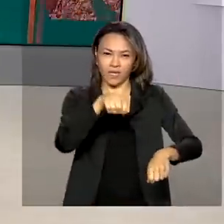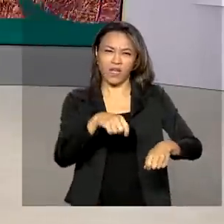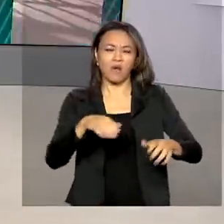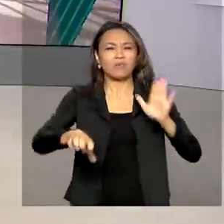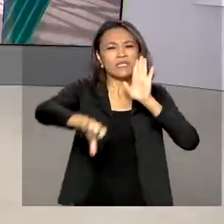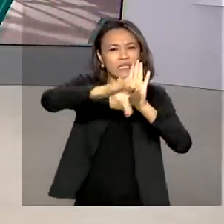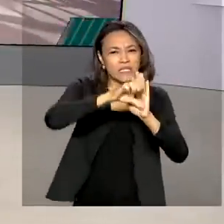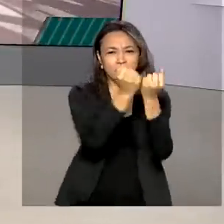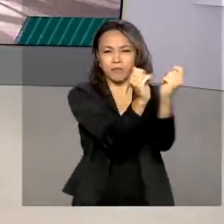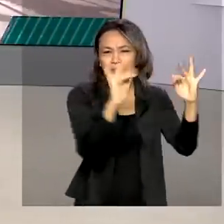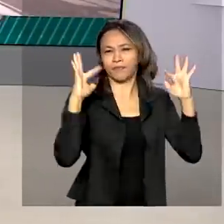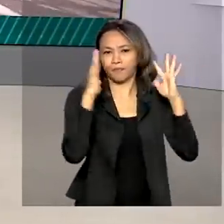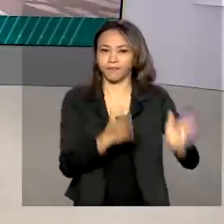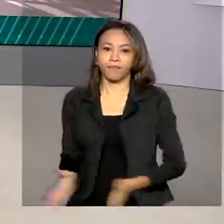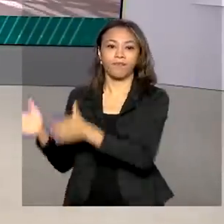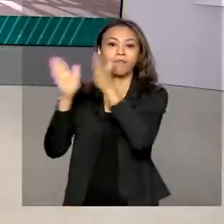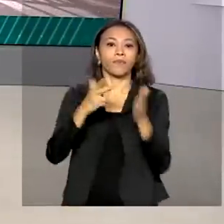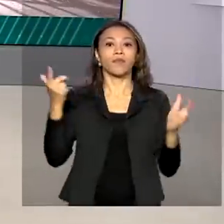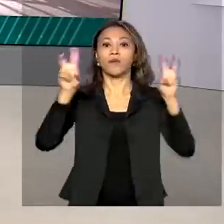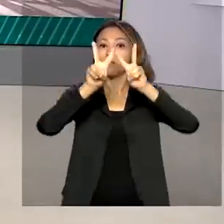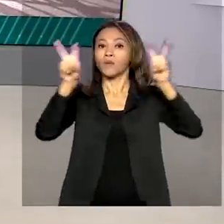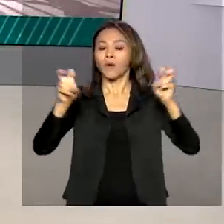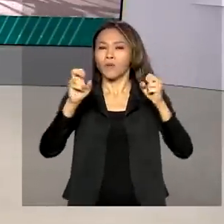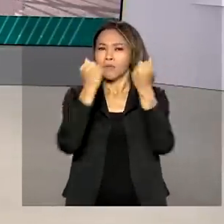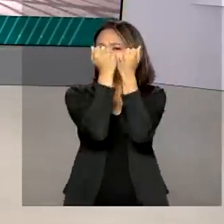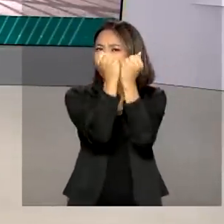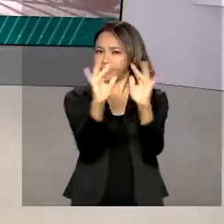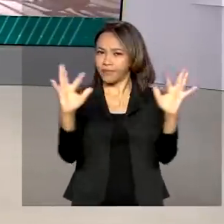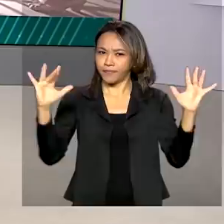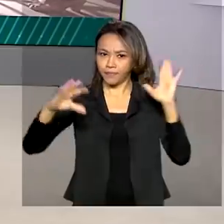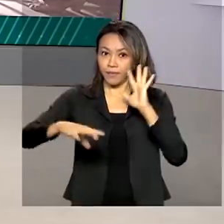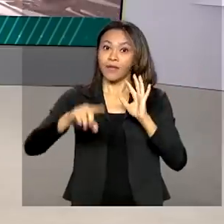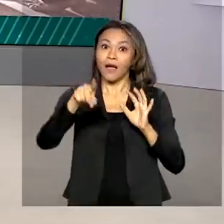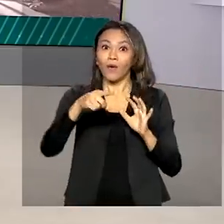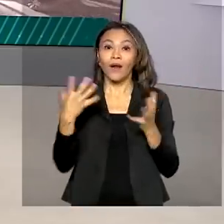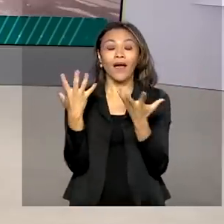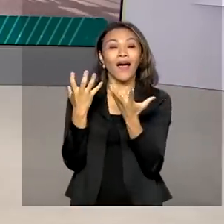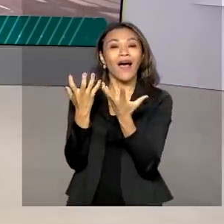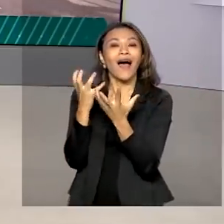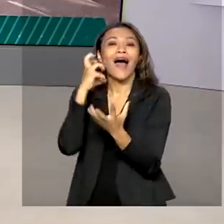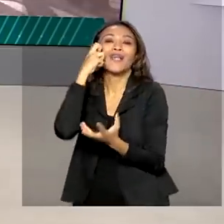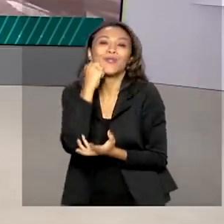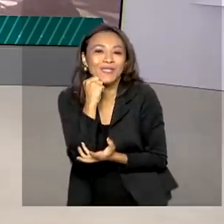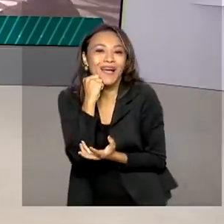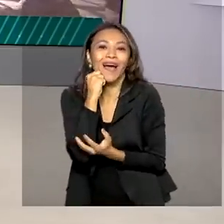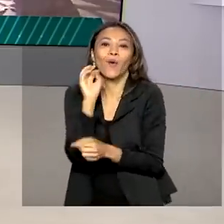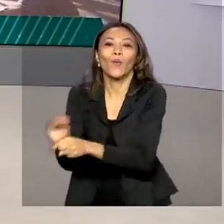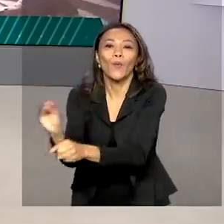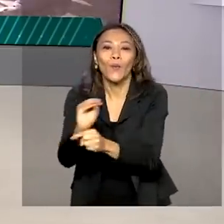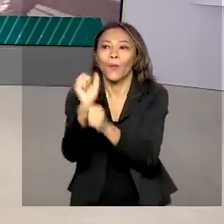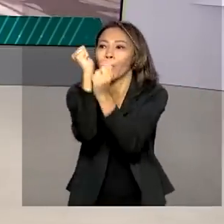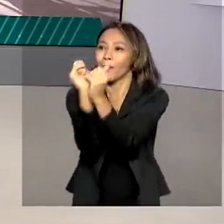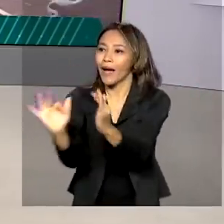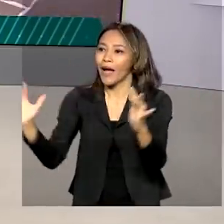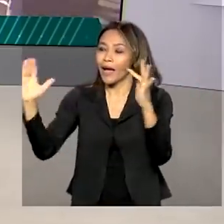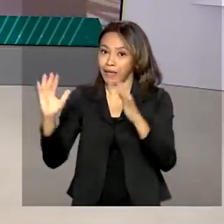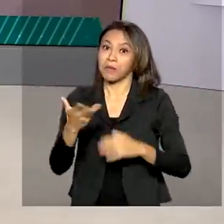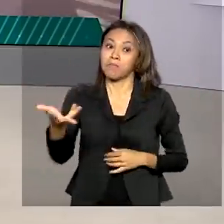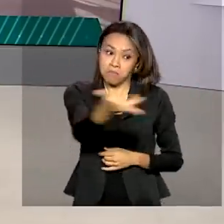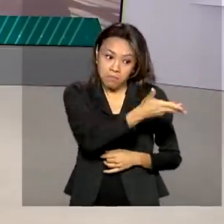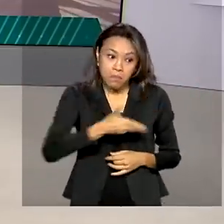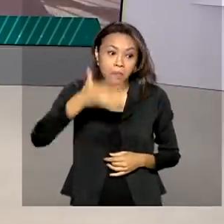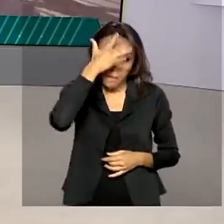Agora, meio ambiente. Foi lançado pelo governo federal o programa Adote um Parque. A partir de agora, pessoas físicas e empresas